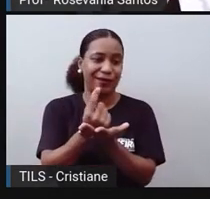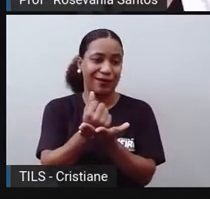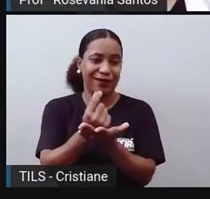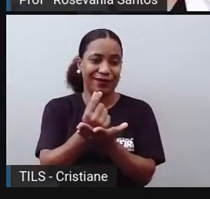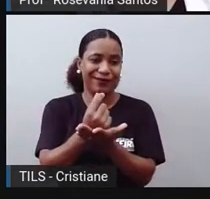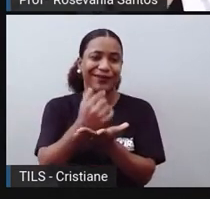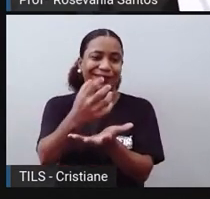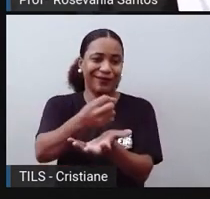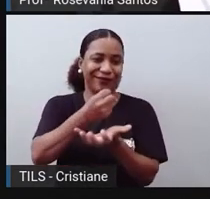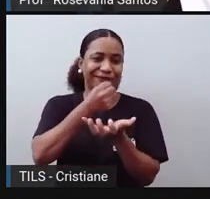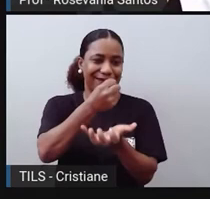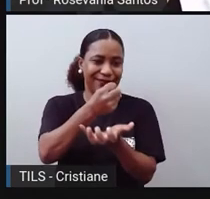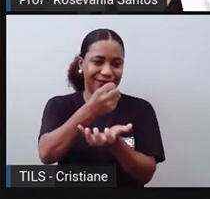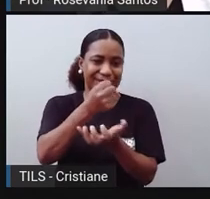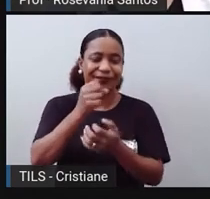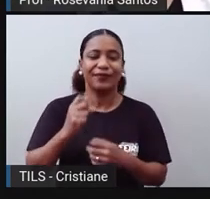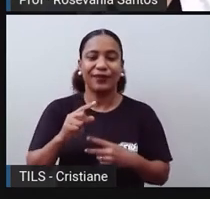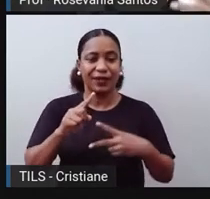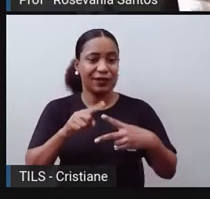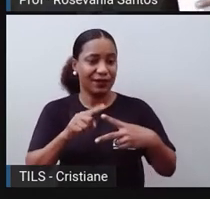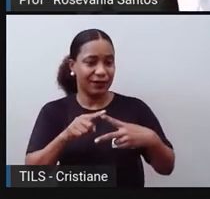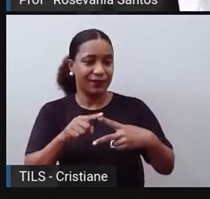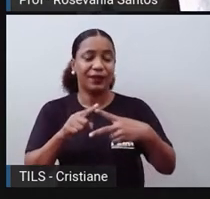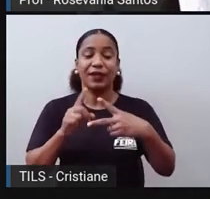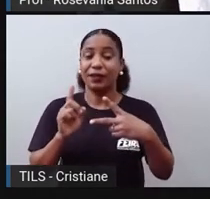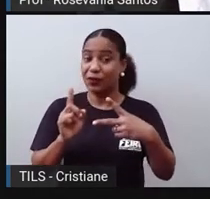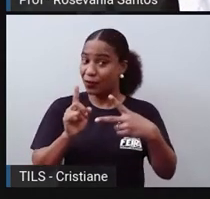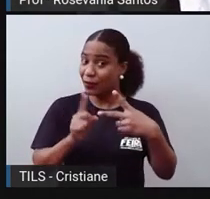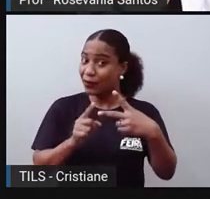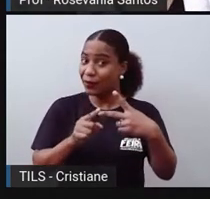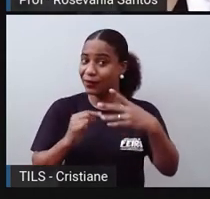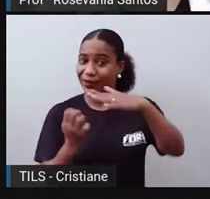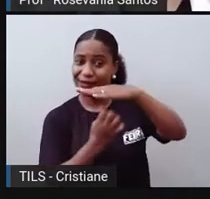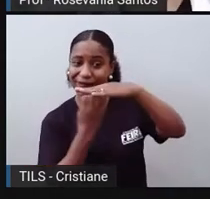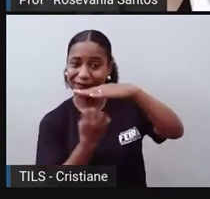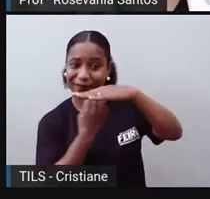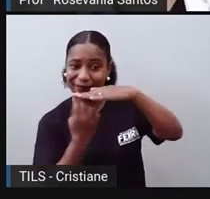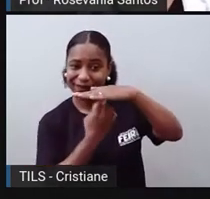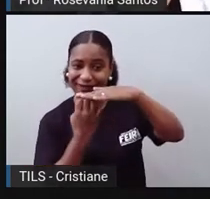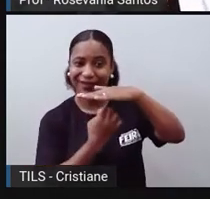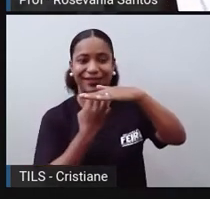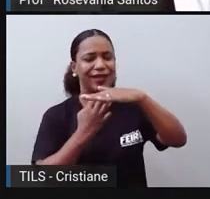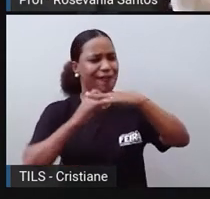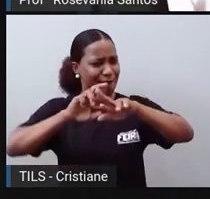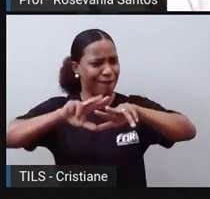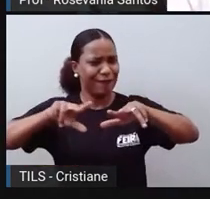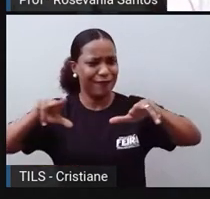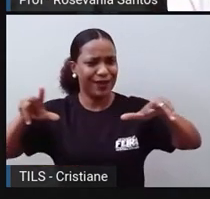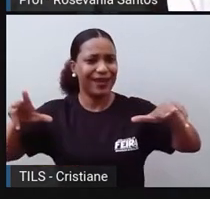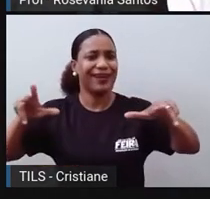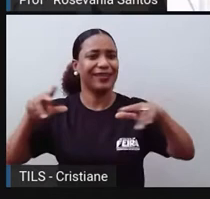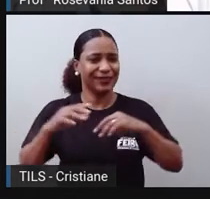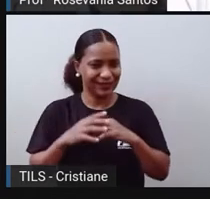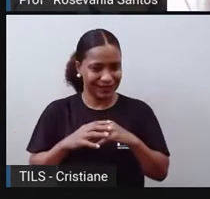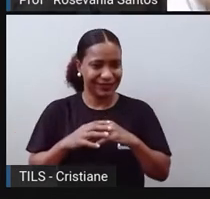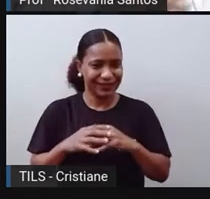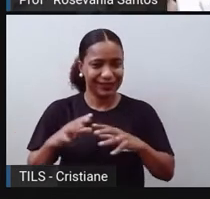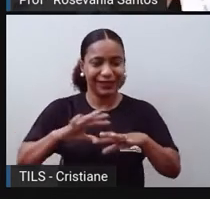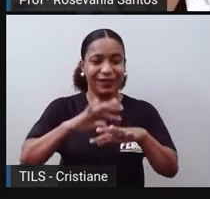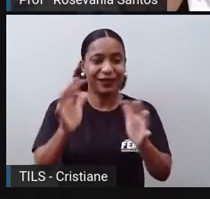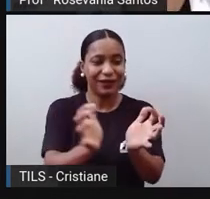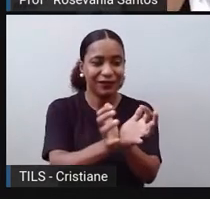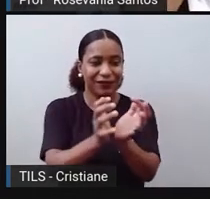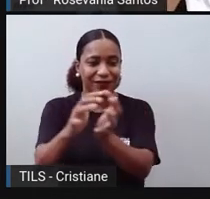eu estou falando aí? Aí, eu estou dizendo que essas empresas, né, que essas grandes corporações, em virtude desse processo de